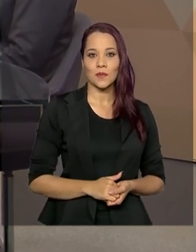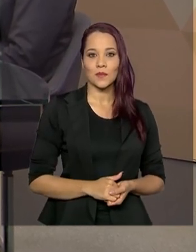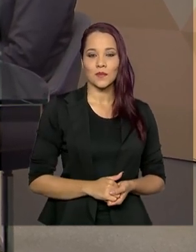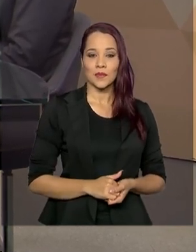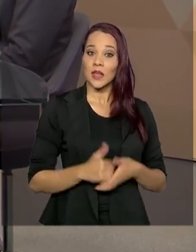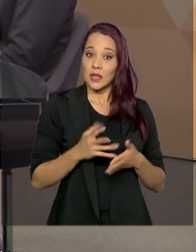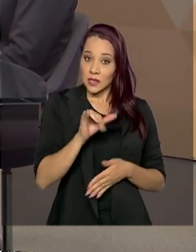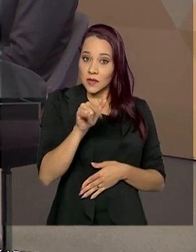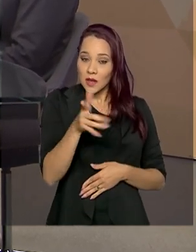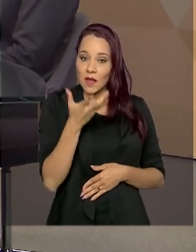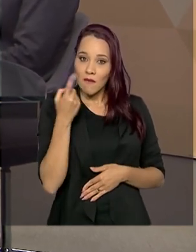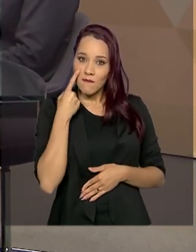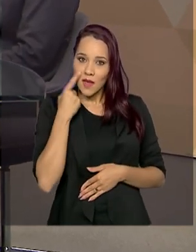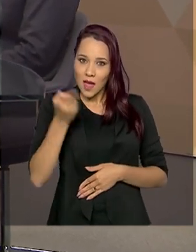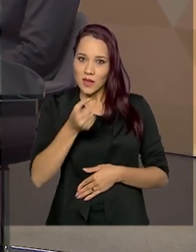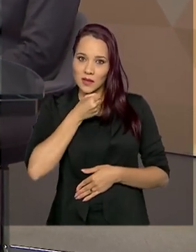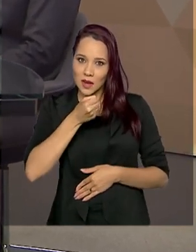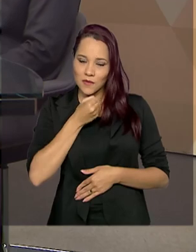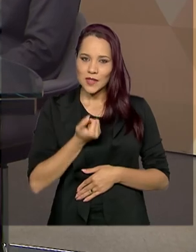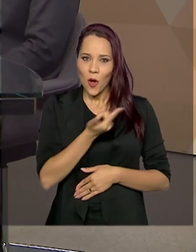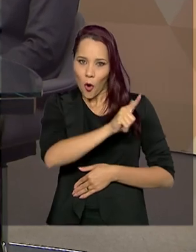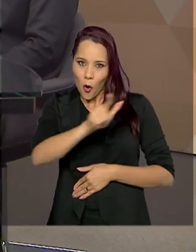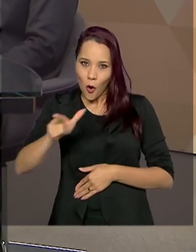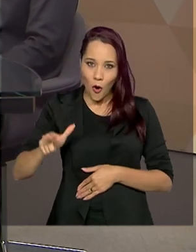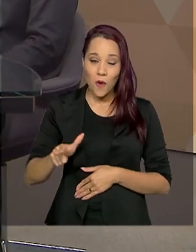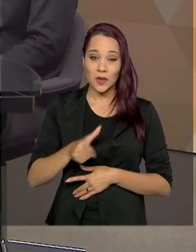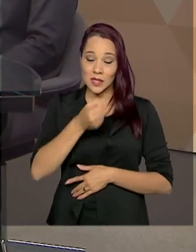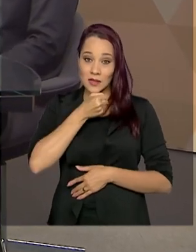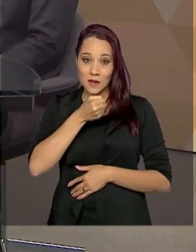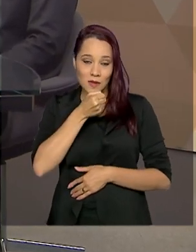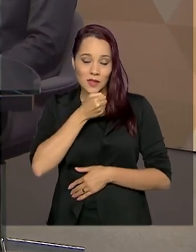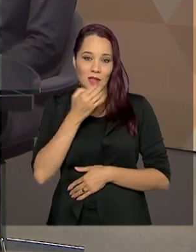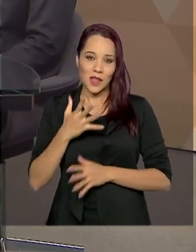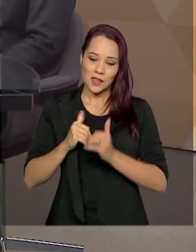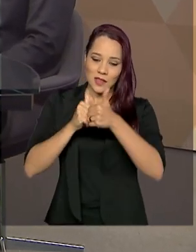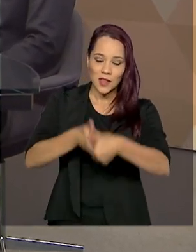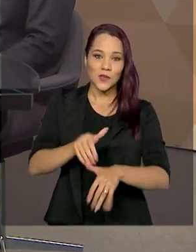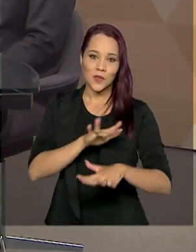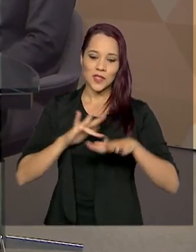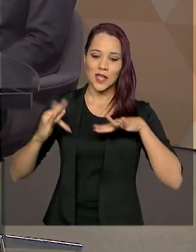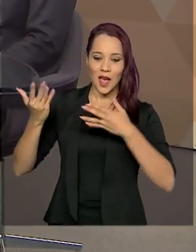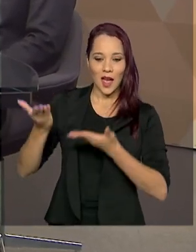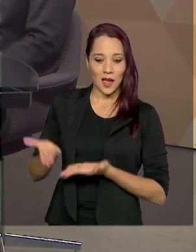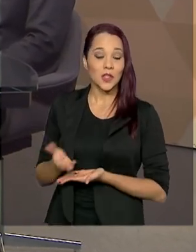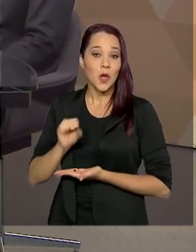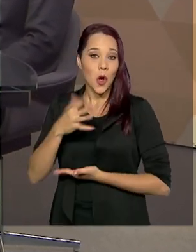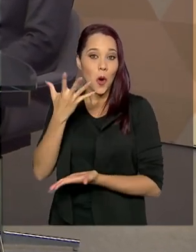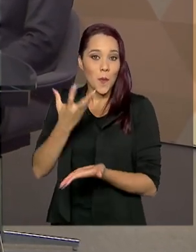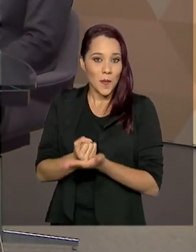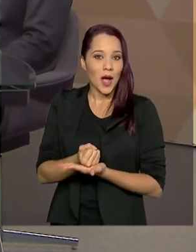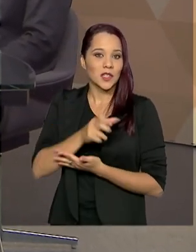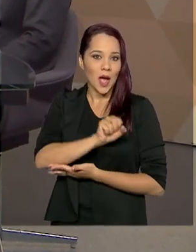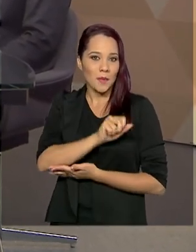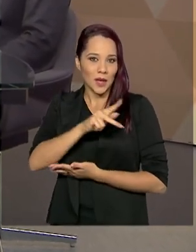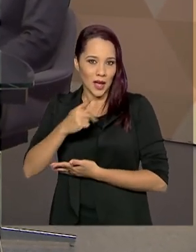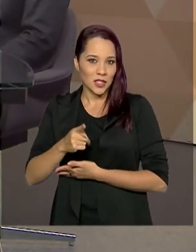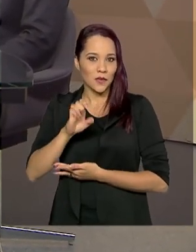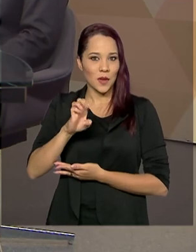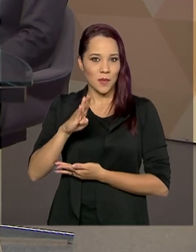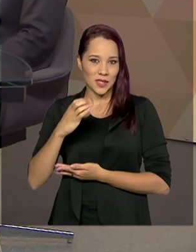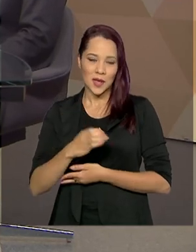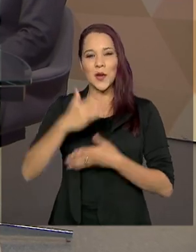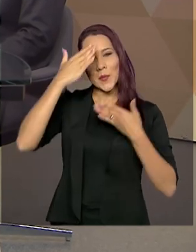E se você quiser rever esta ou outras entrevistas, siga nossas redes sociais ou baixe o EBC Play.